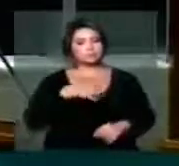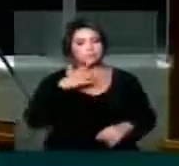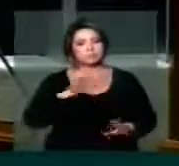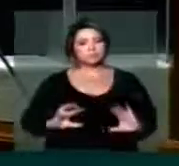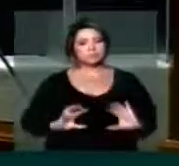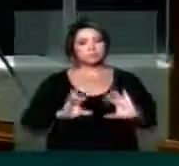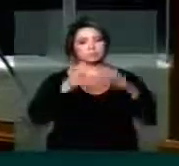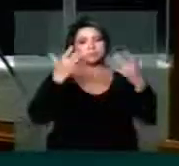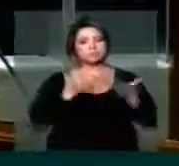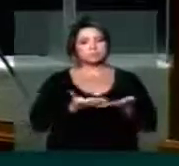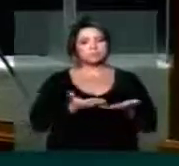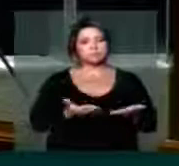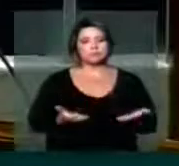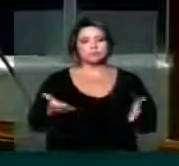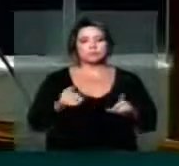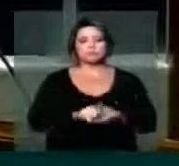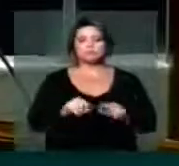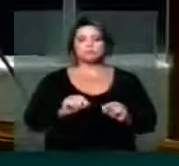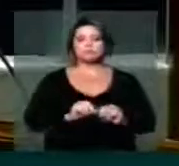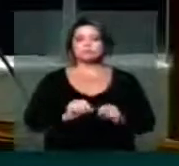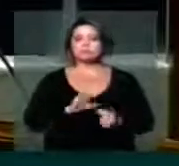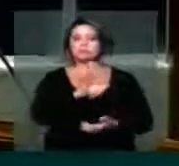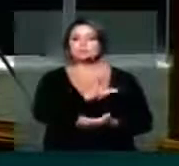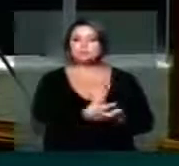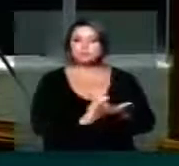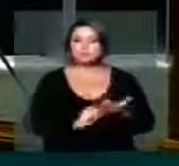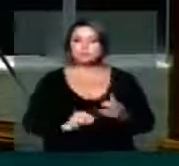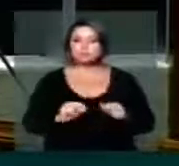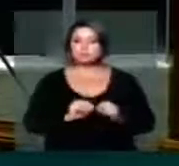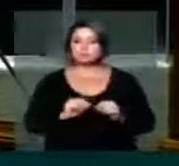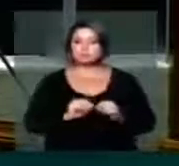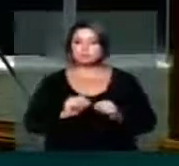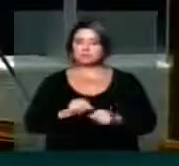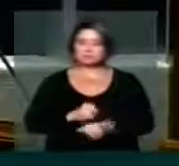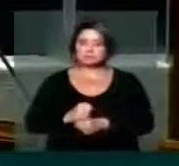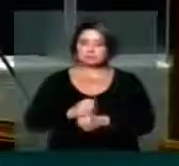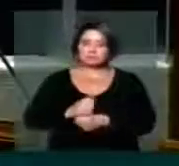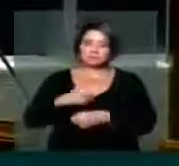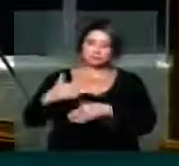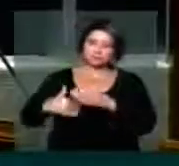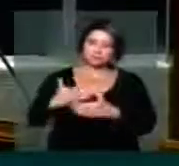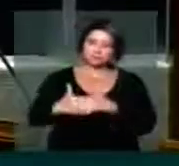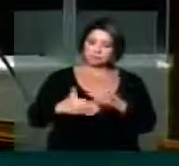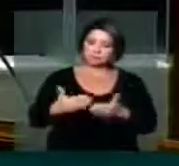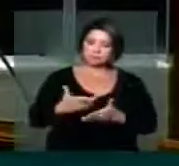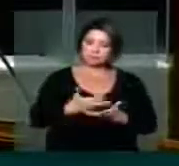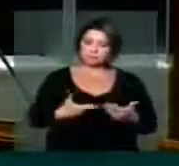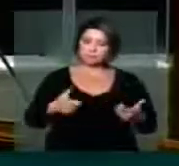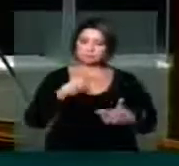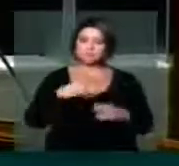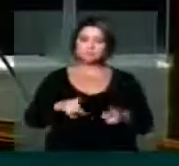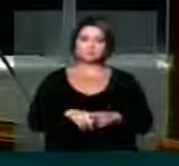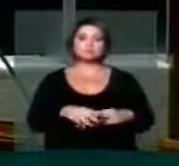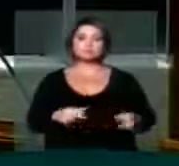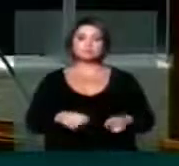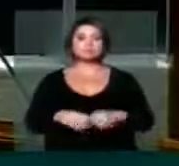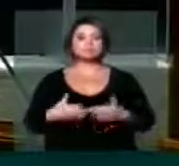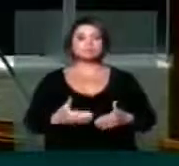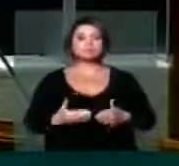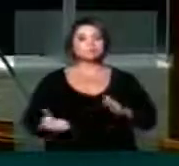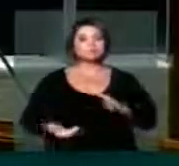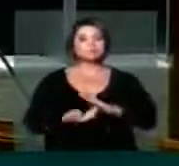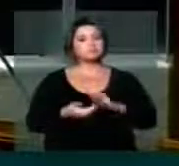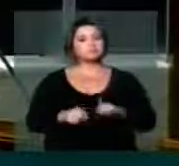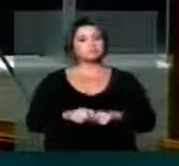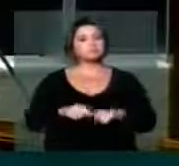homenagem é fazer o que esse que se foi fez ao longo da sua vida, para de alguma maneira na nossa tremenda